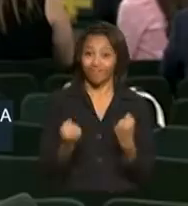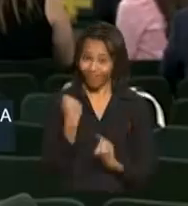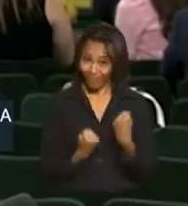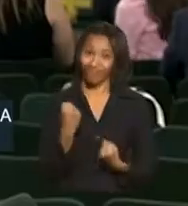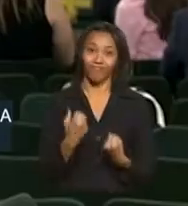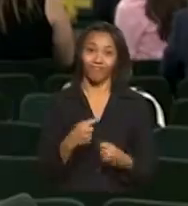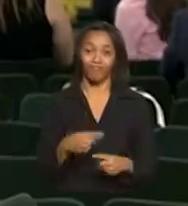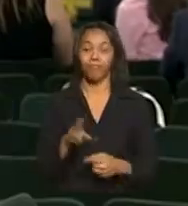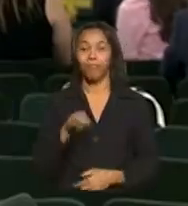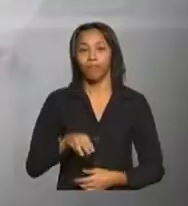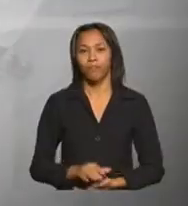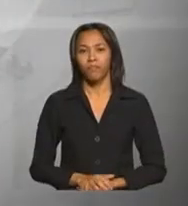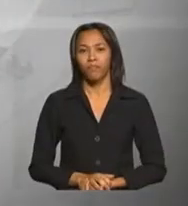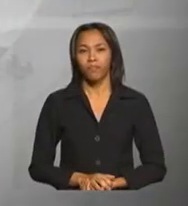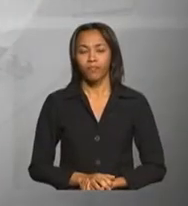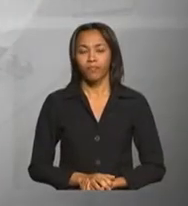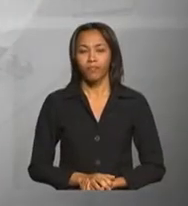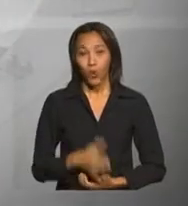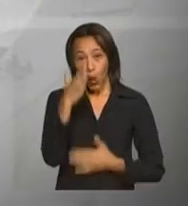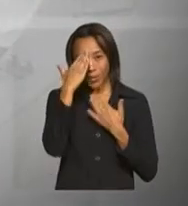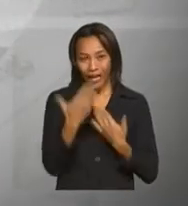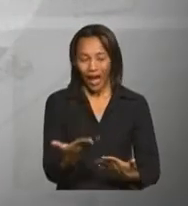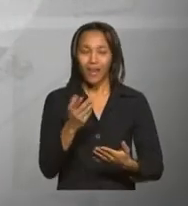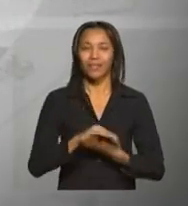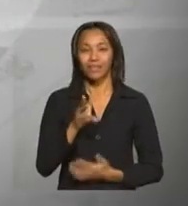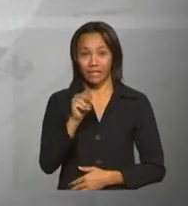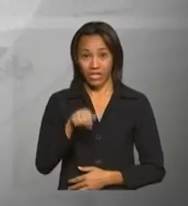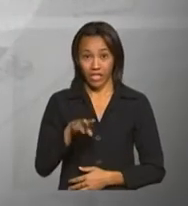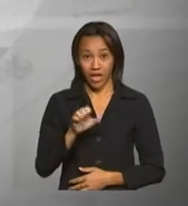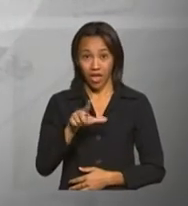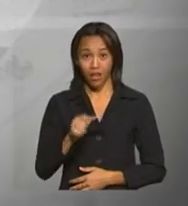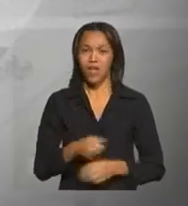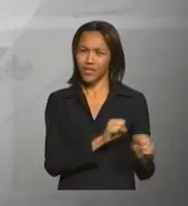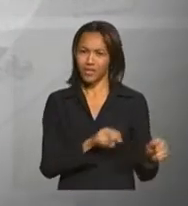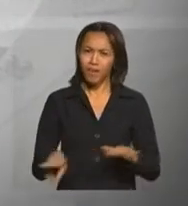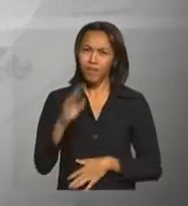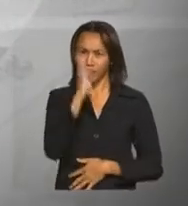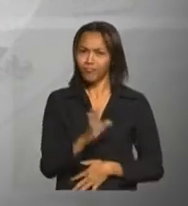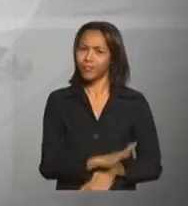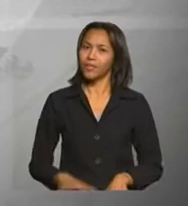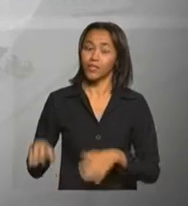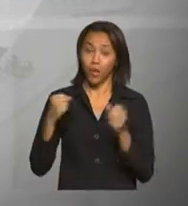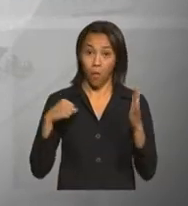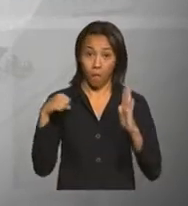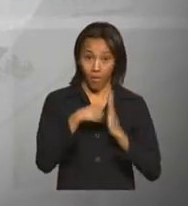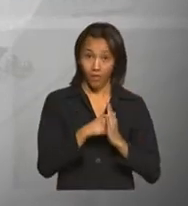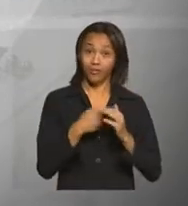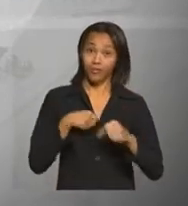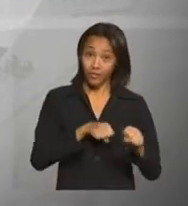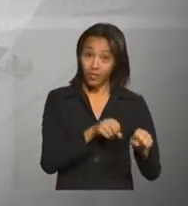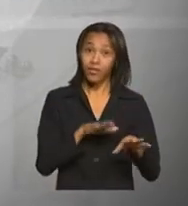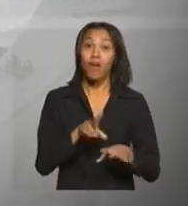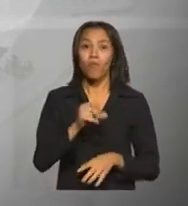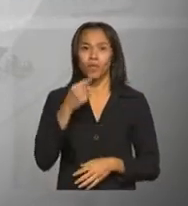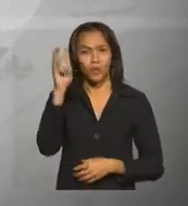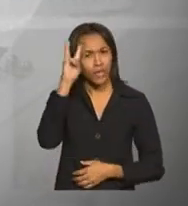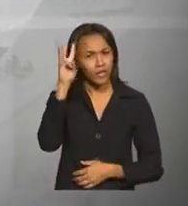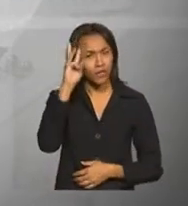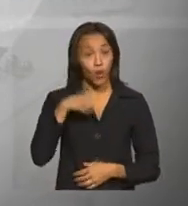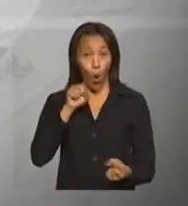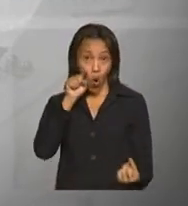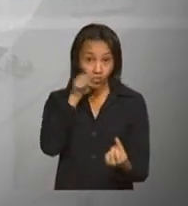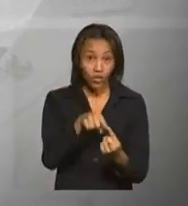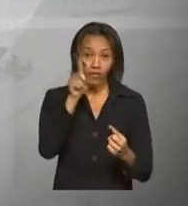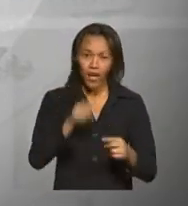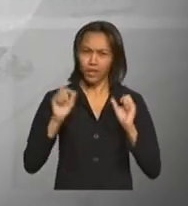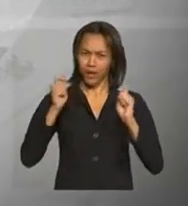volante. Malu. Obrigada, Daniela. E a Semana Nacional de Trânsito deste ano começou na terça-feira. O foco